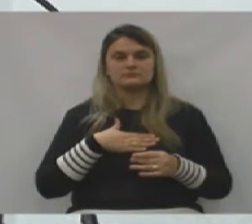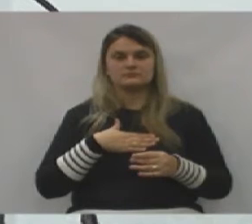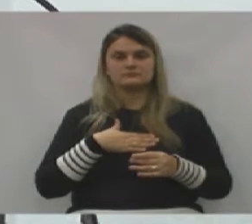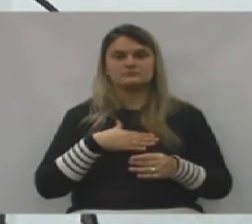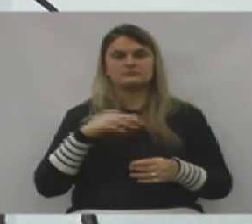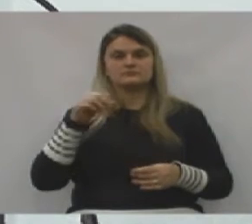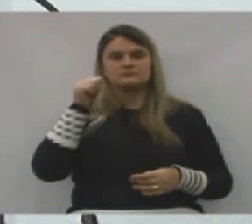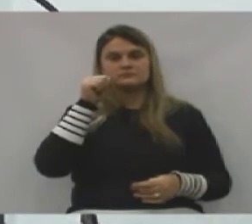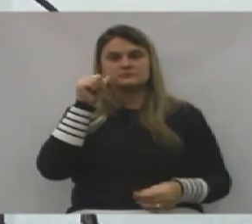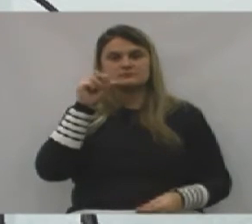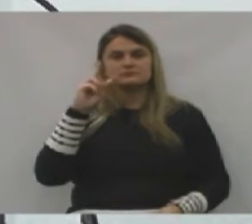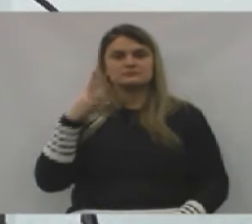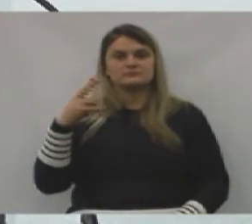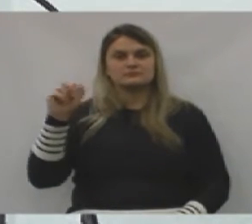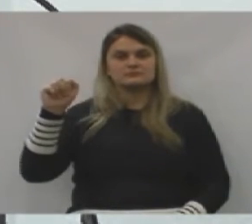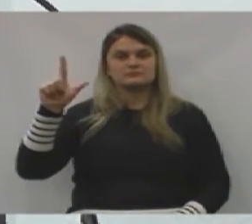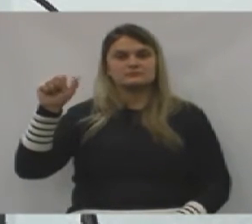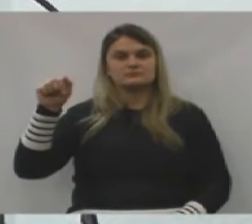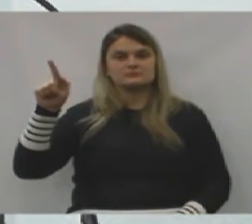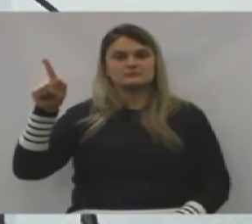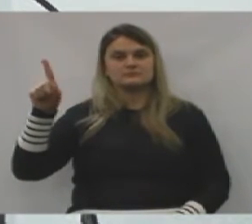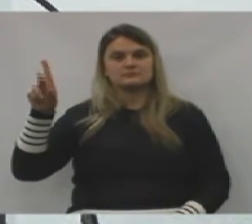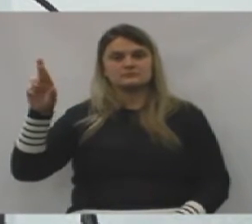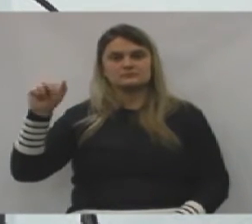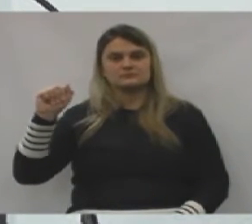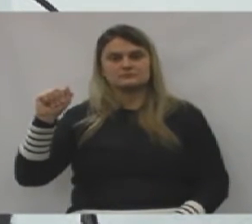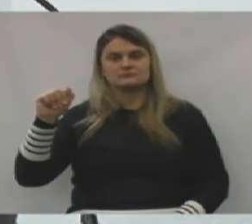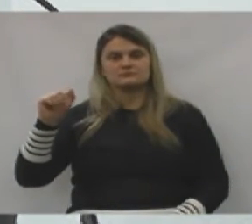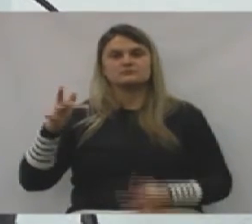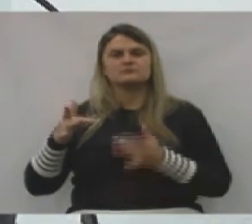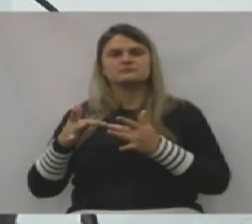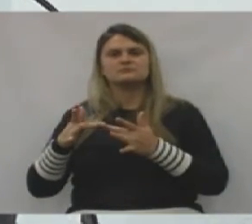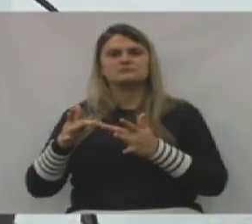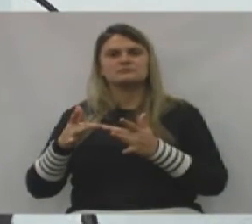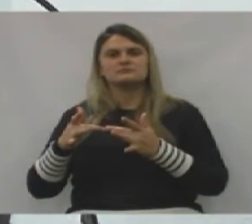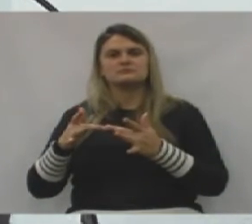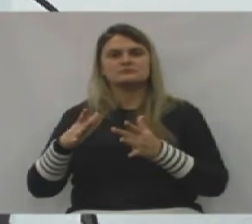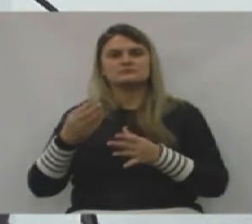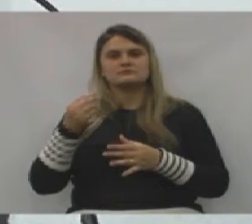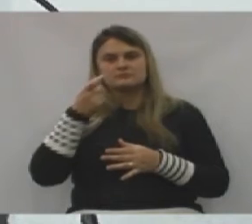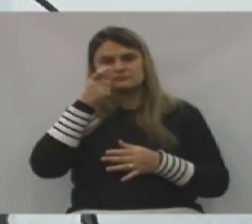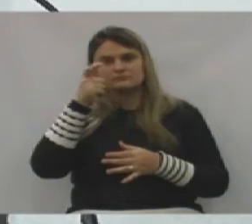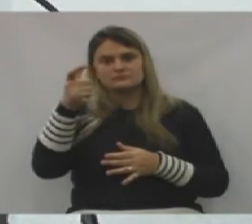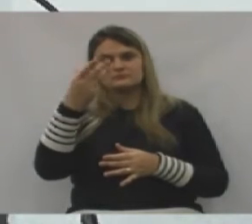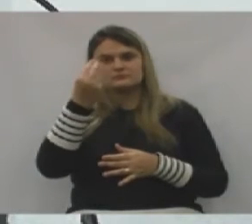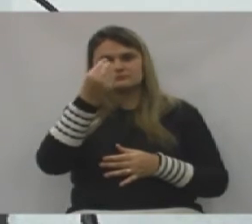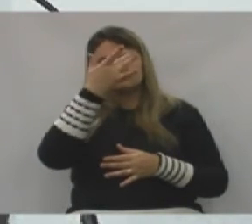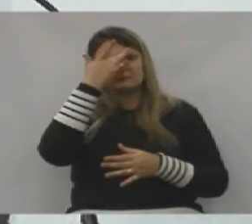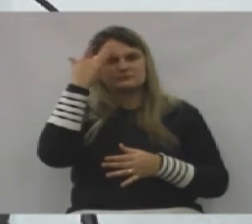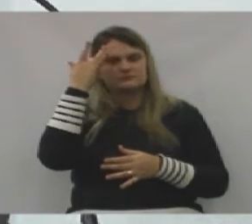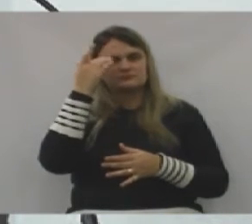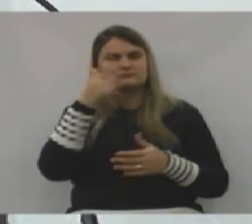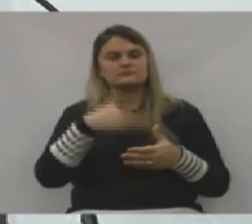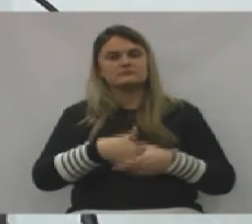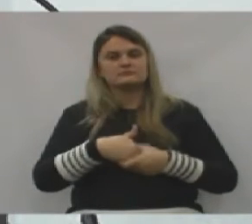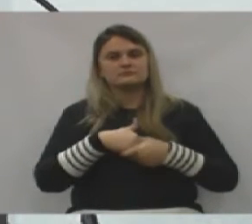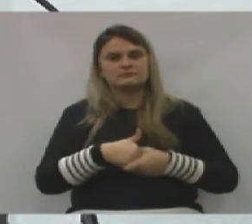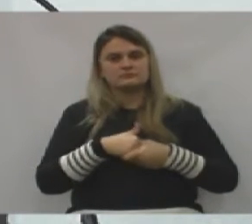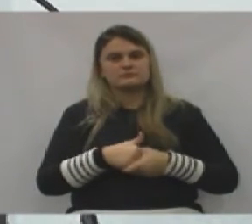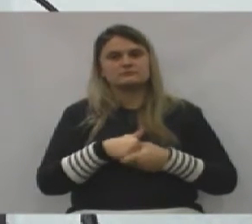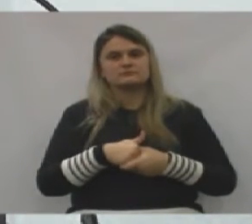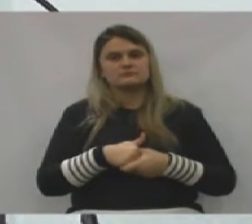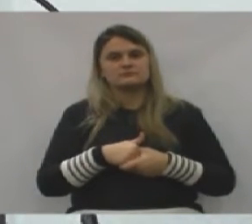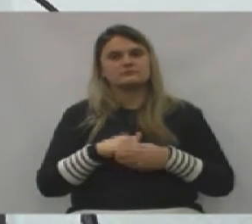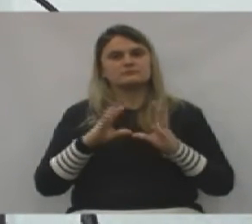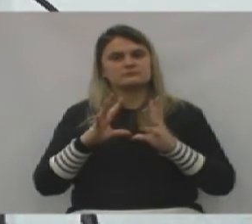a Alanda até comentou ali, sobrou um restinho, um restinho muito interessante para várias entidades, parabéns a todos